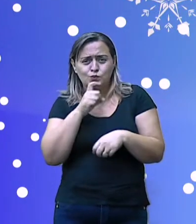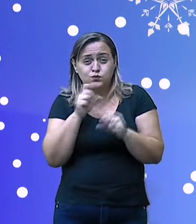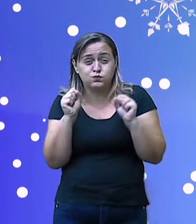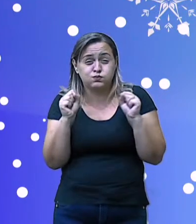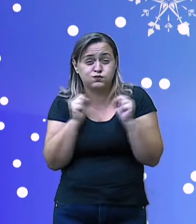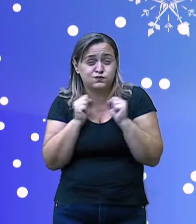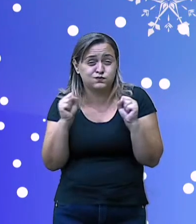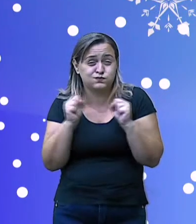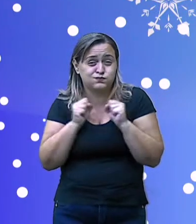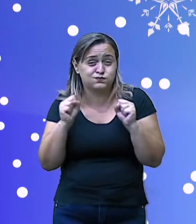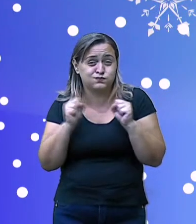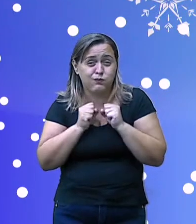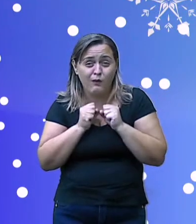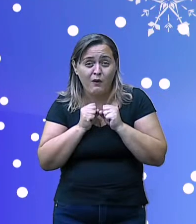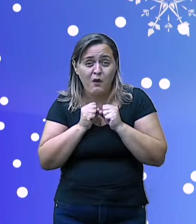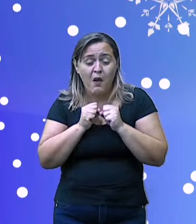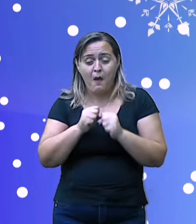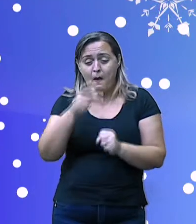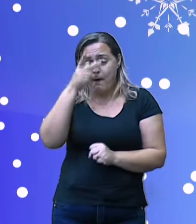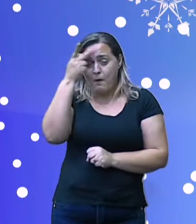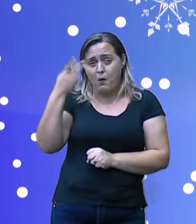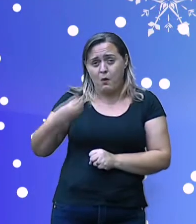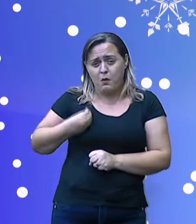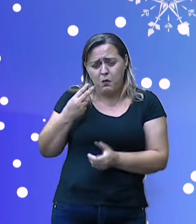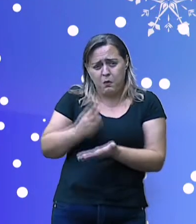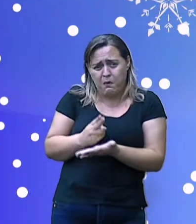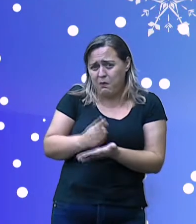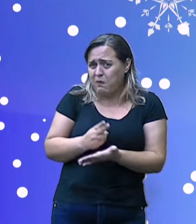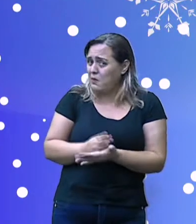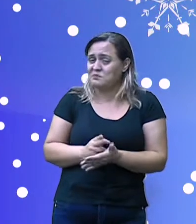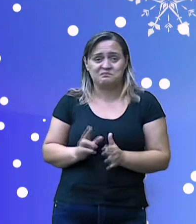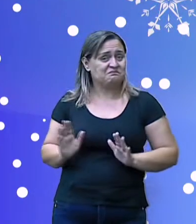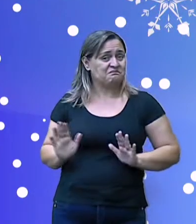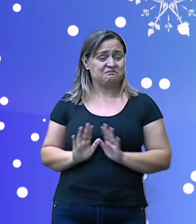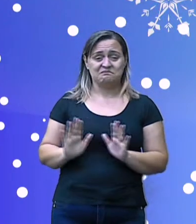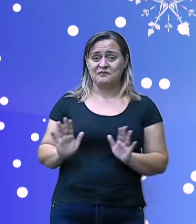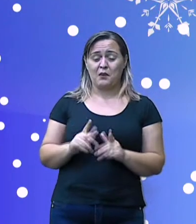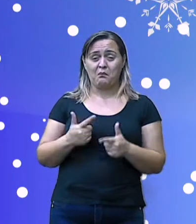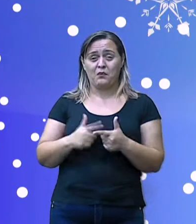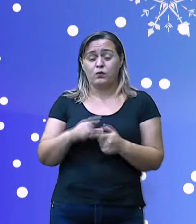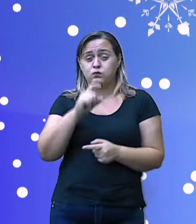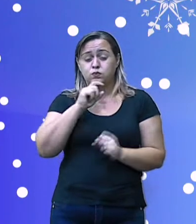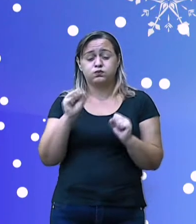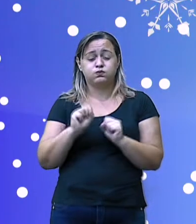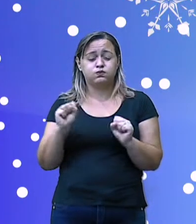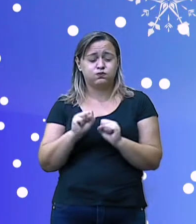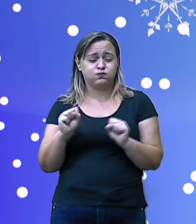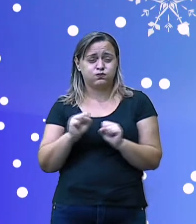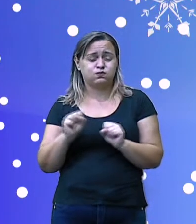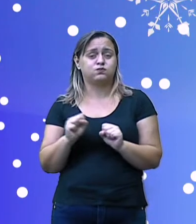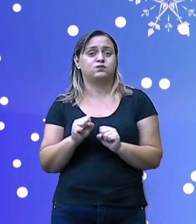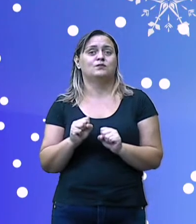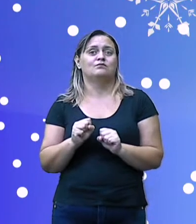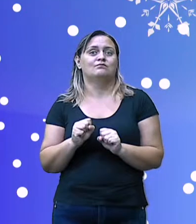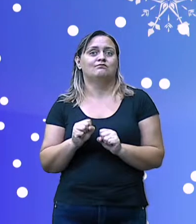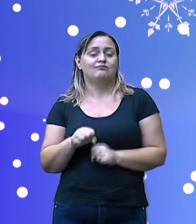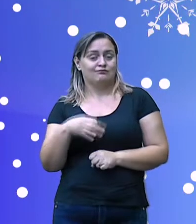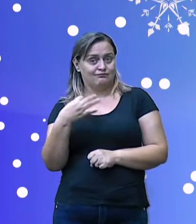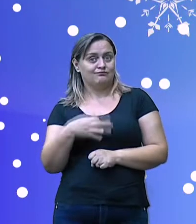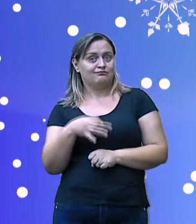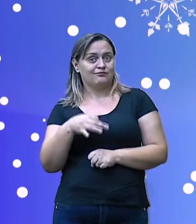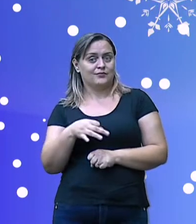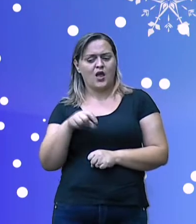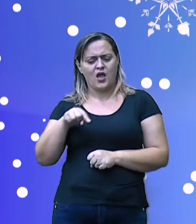população permanente, rico em recursos naturais. O continente é protegido